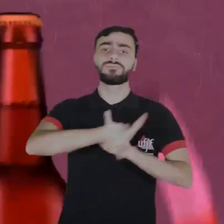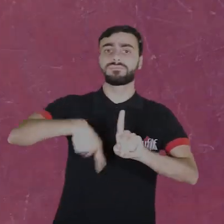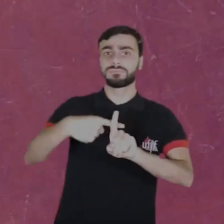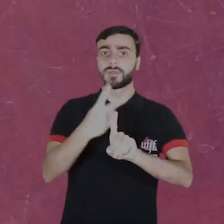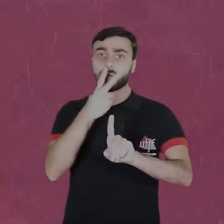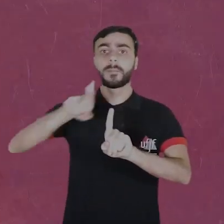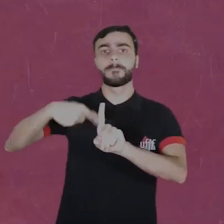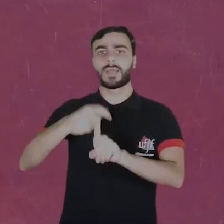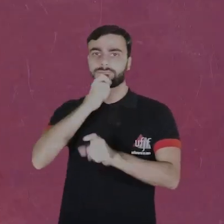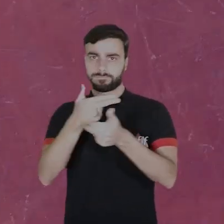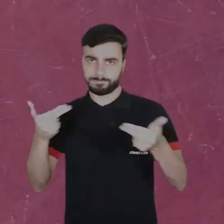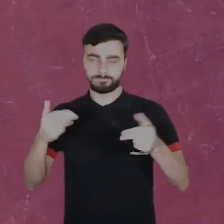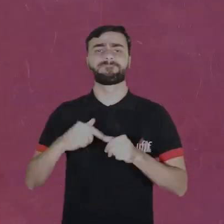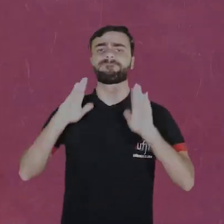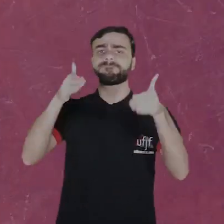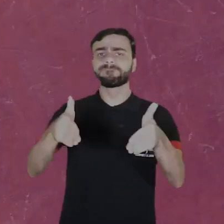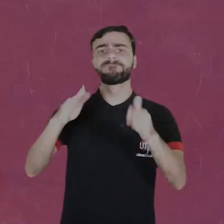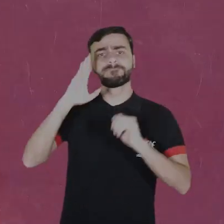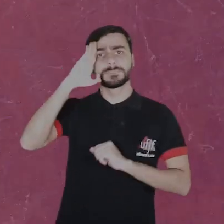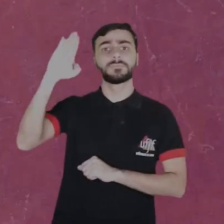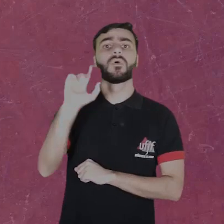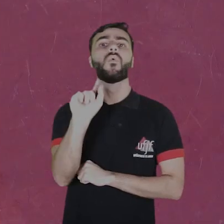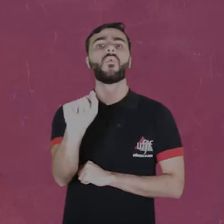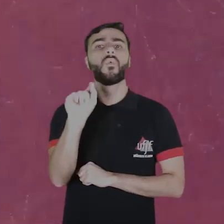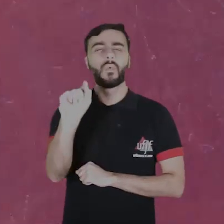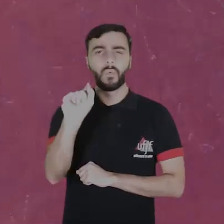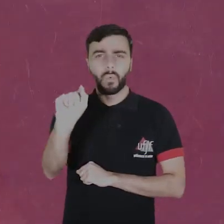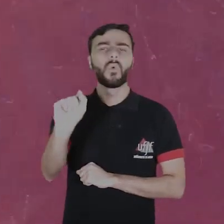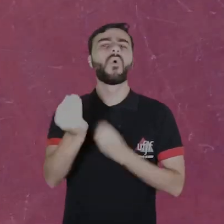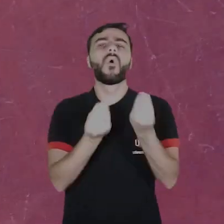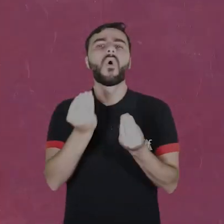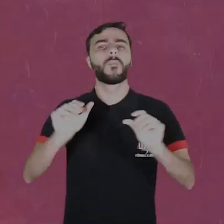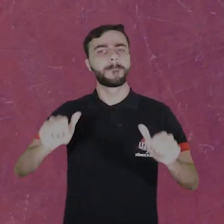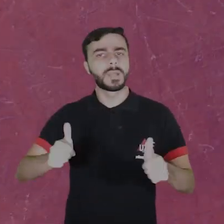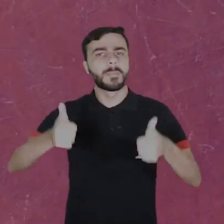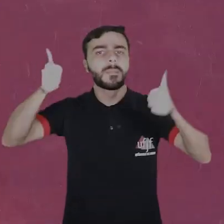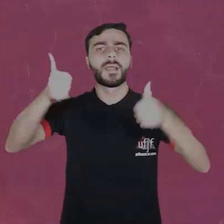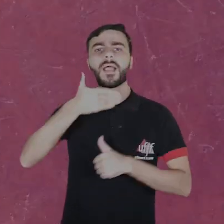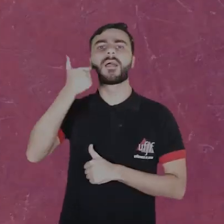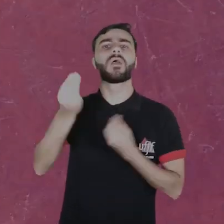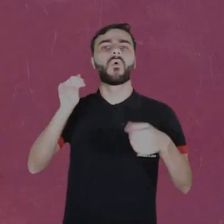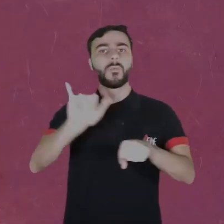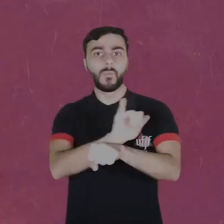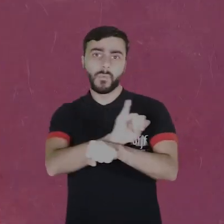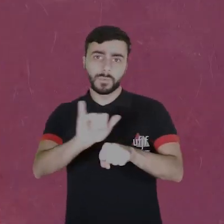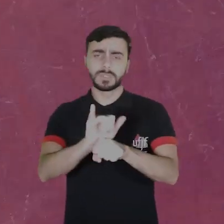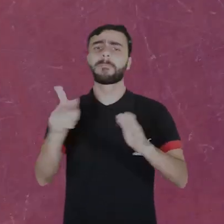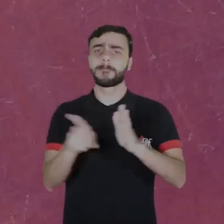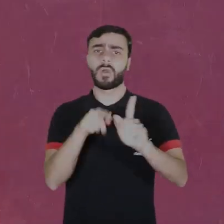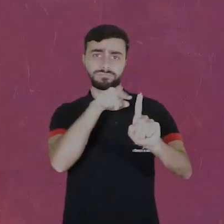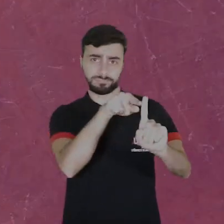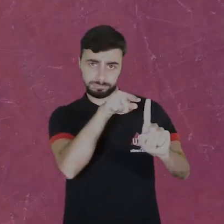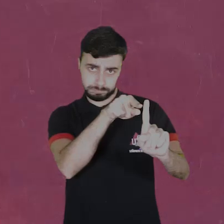drogas. Na nossa pesquisa, a tem muito uma preocupação central que é melhorar as ações, seja intervenções